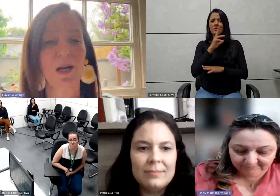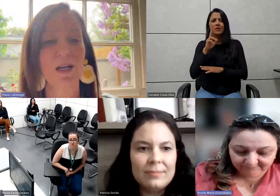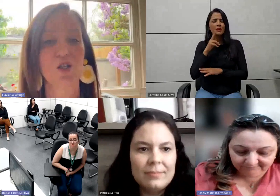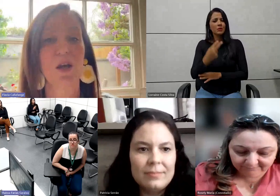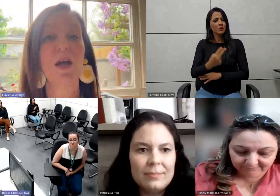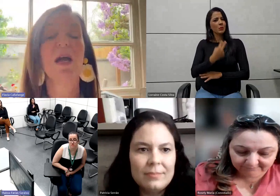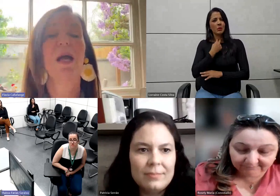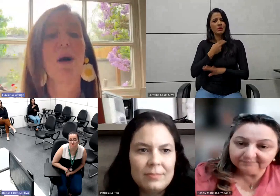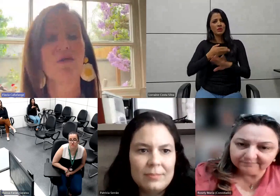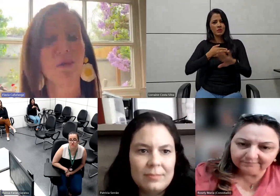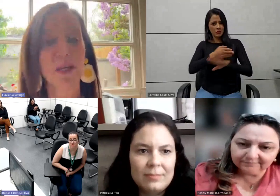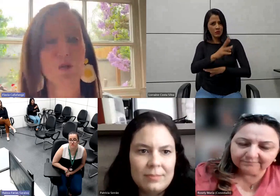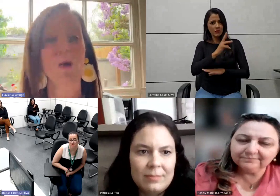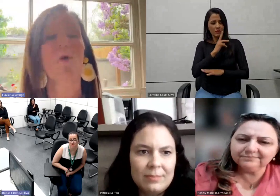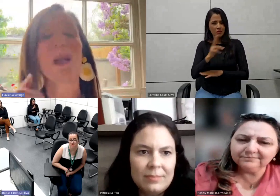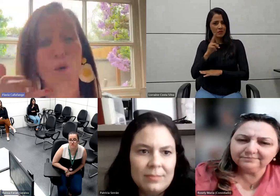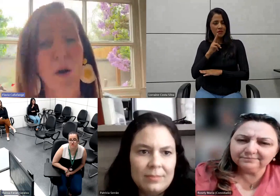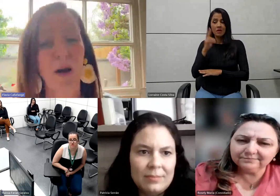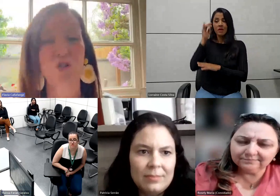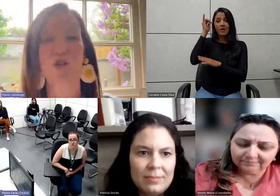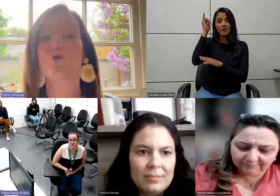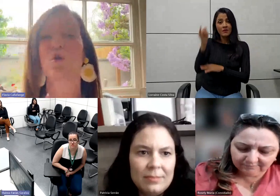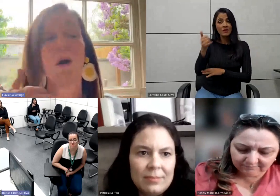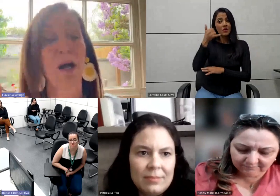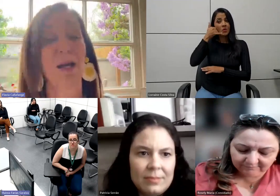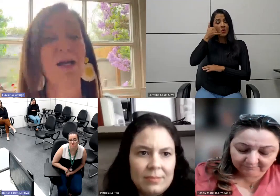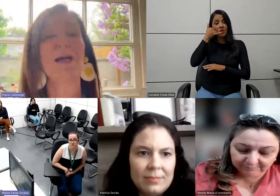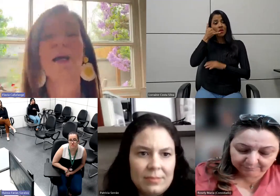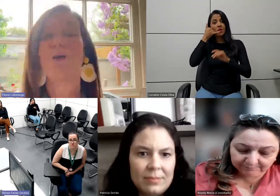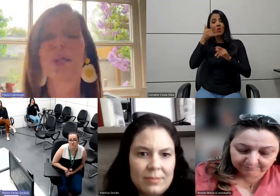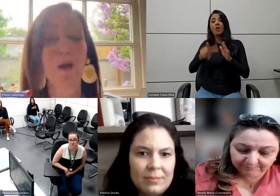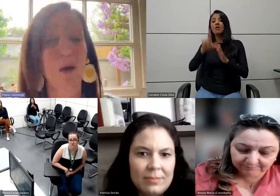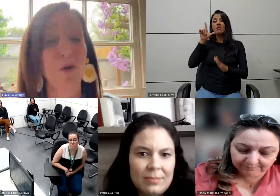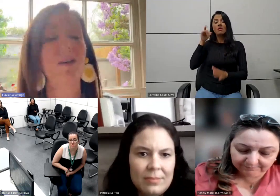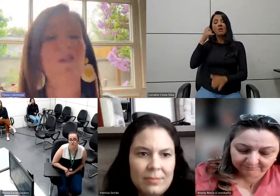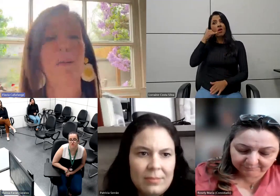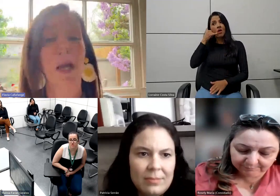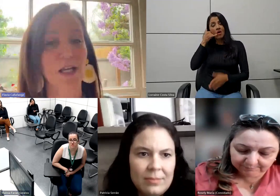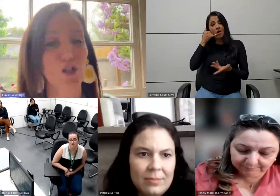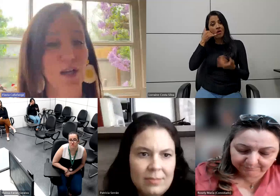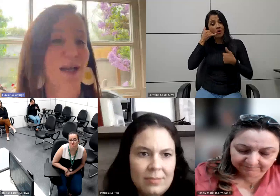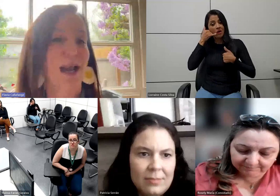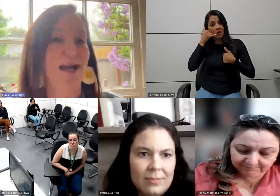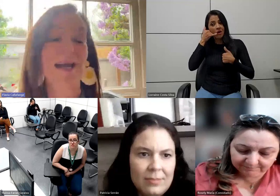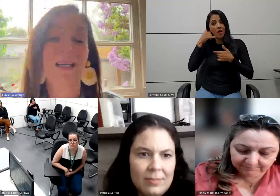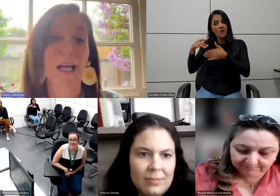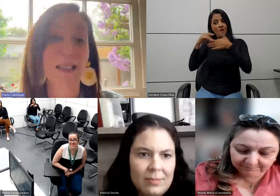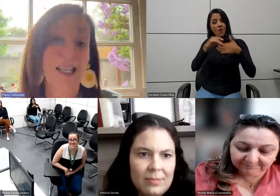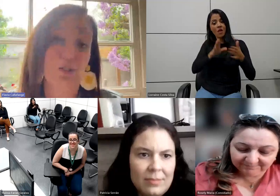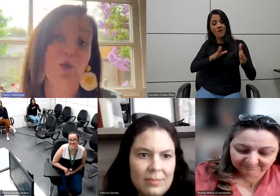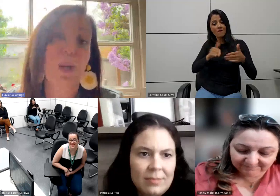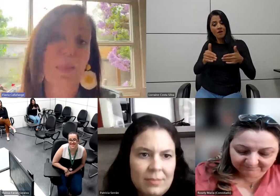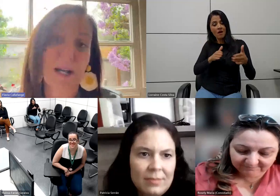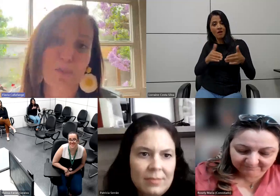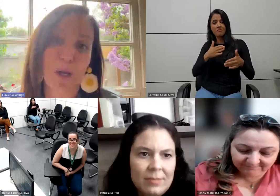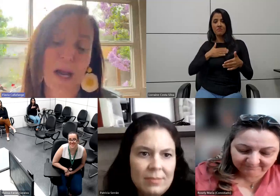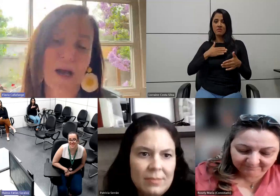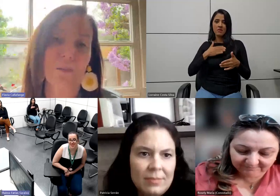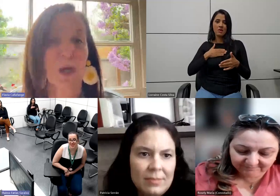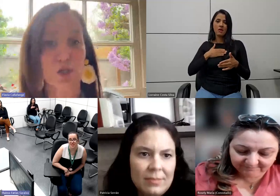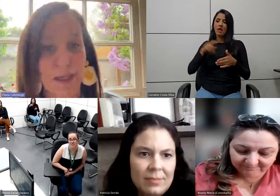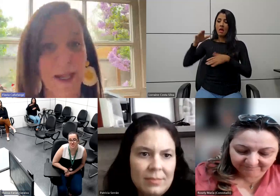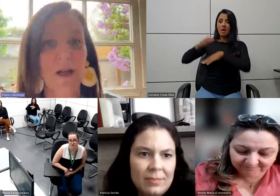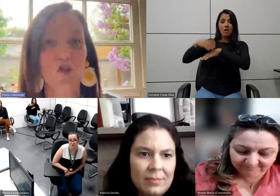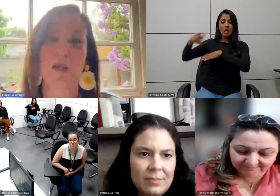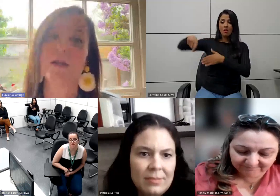vou ao restaurante, eu aviso, eu ligo antes, eu digo, olha, eu vou levar a minha quentinha, que tem que ser tudo preparado